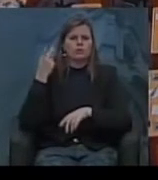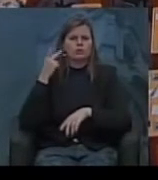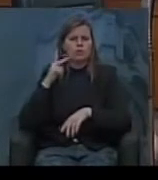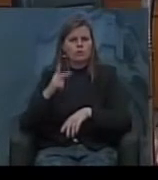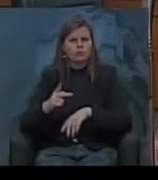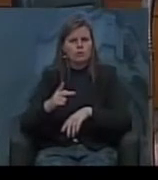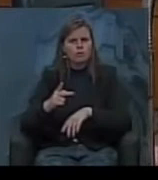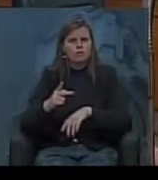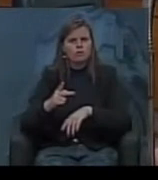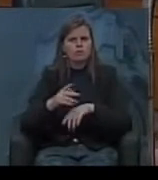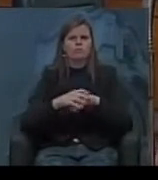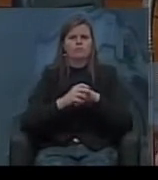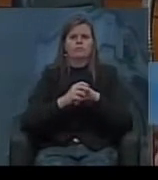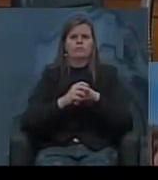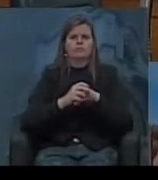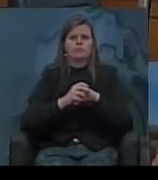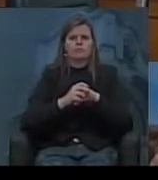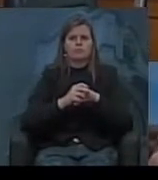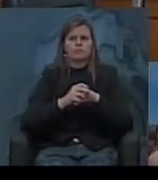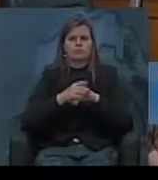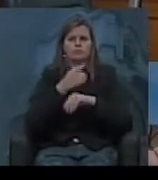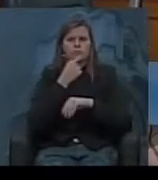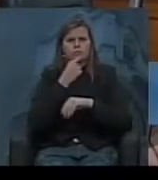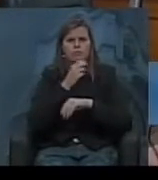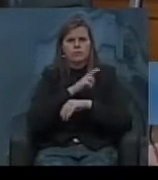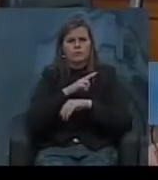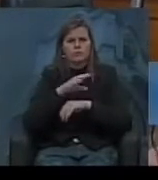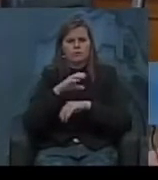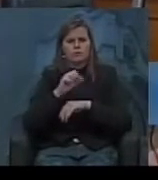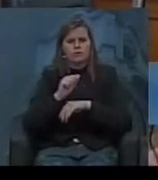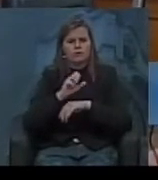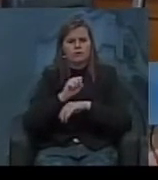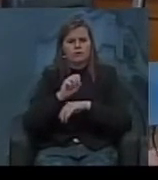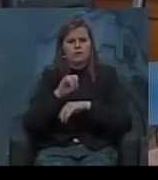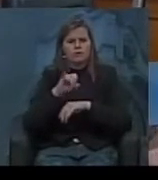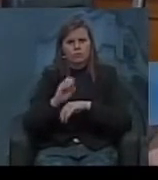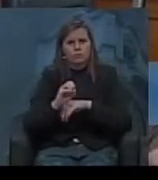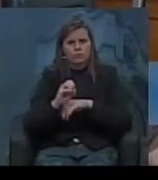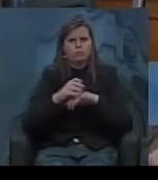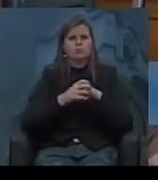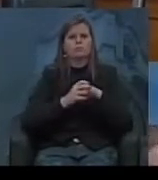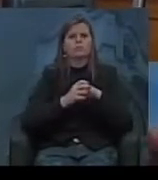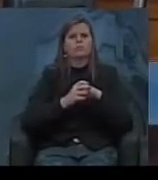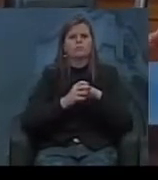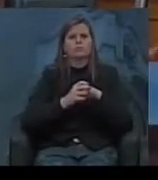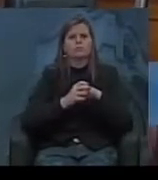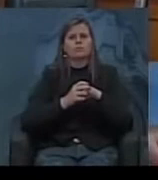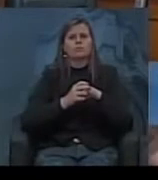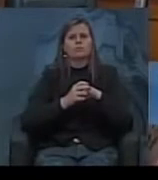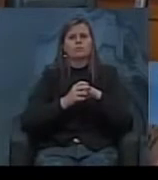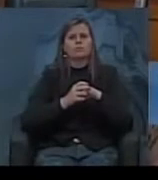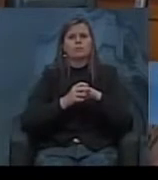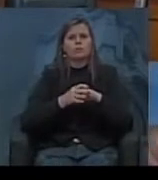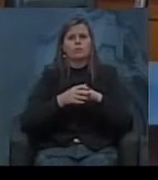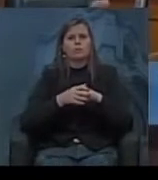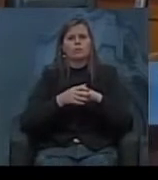senhor Cássio é com muita satisfação que